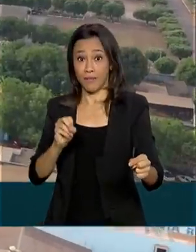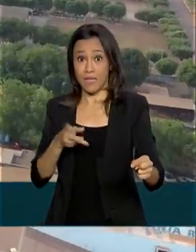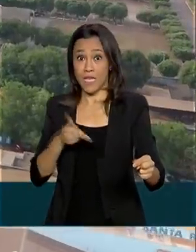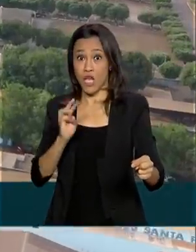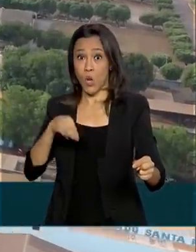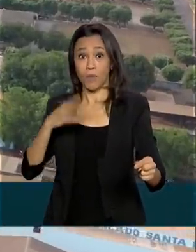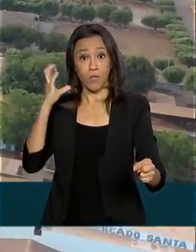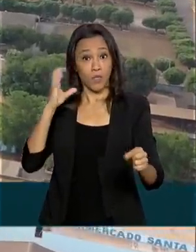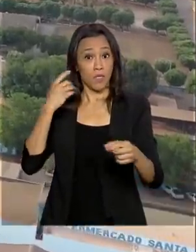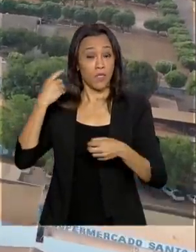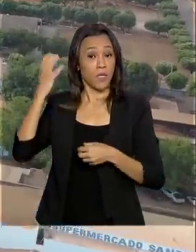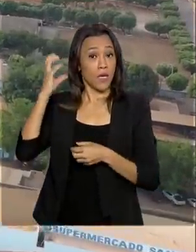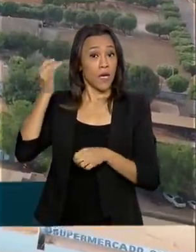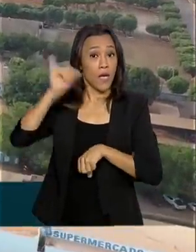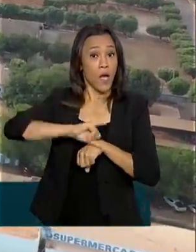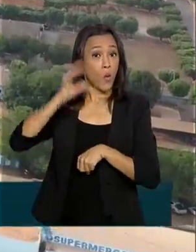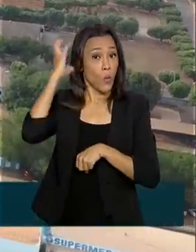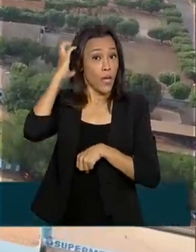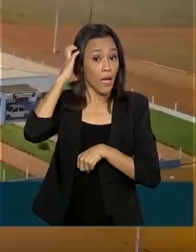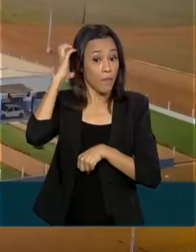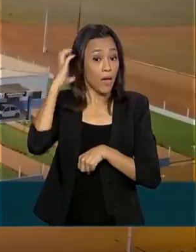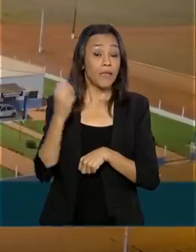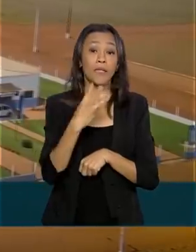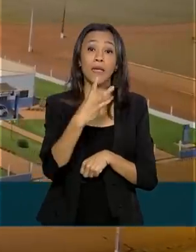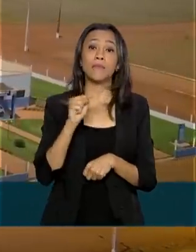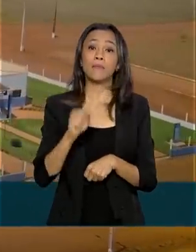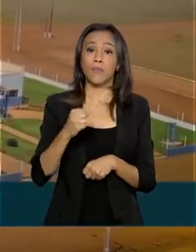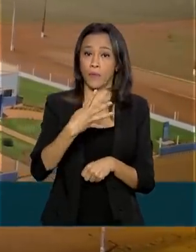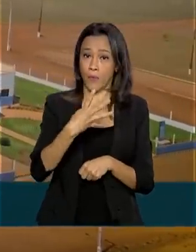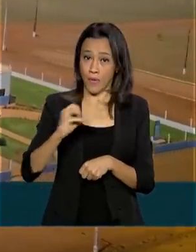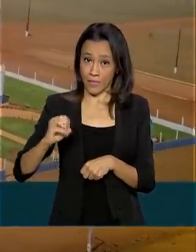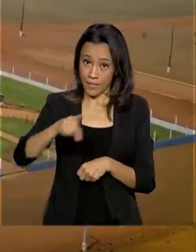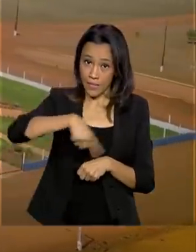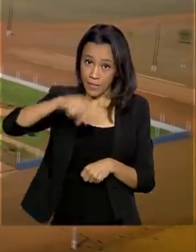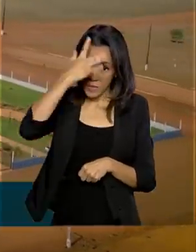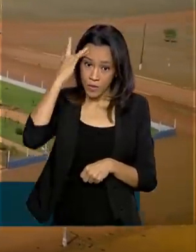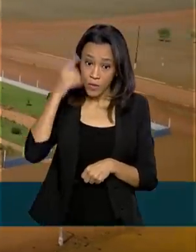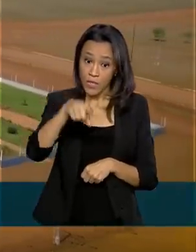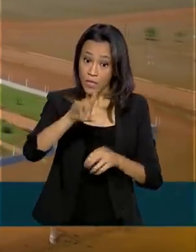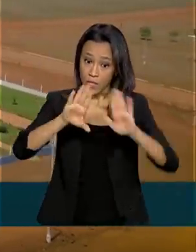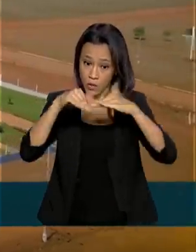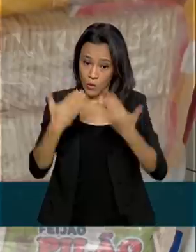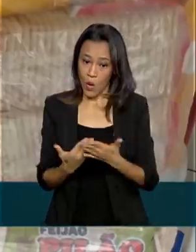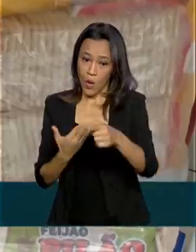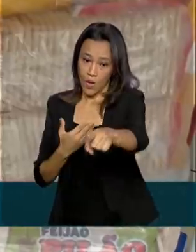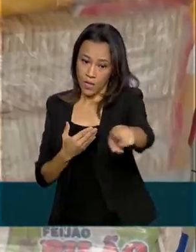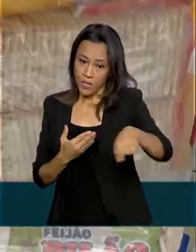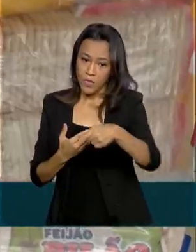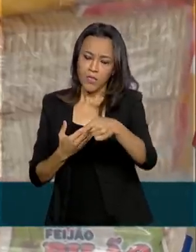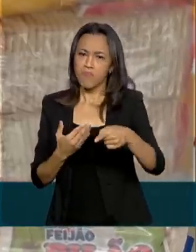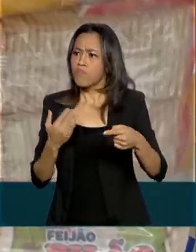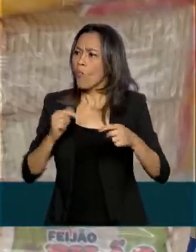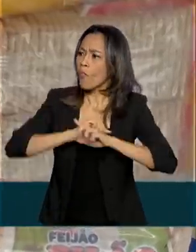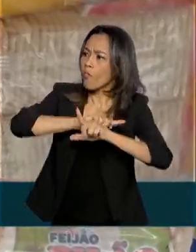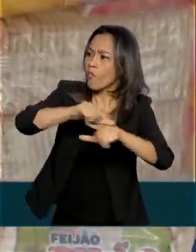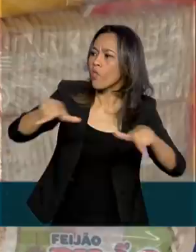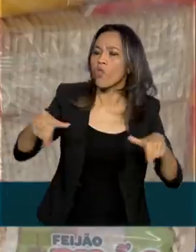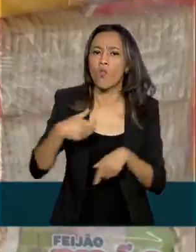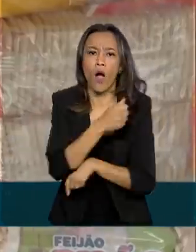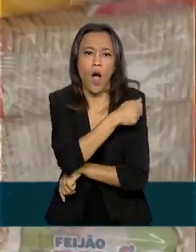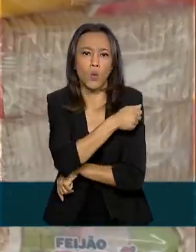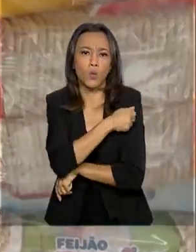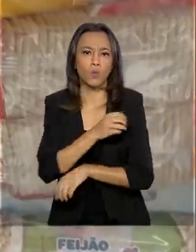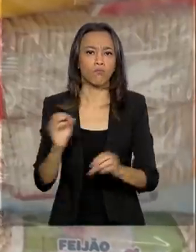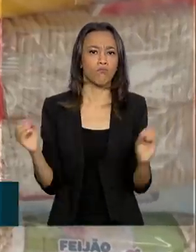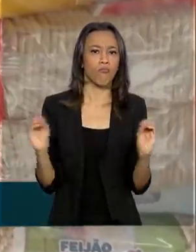tem cerca de 3.400 habitantes. Nos pátios e salas de aula das escolas de lá, não se vêem alunos, mas uma